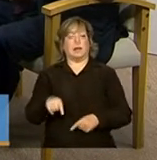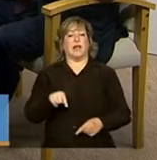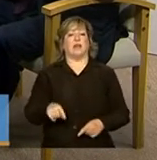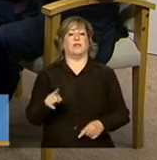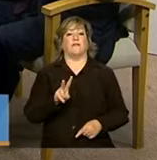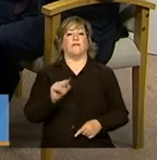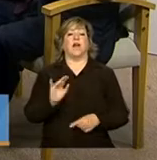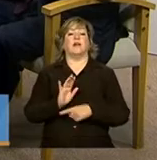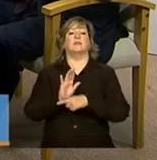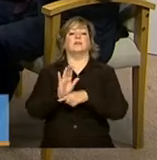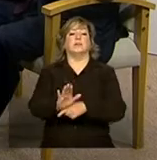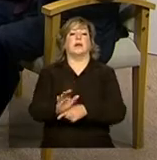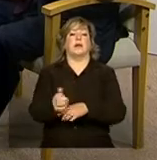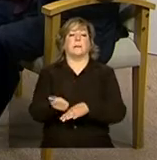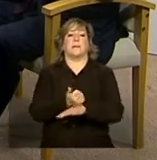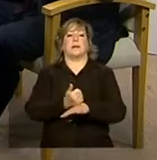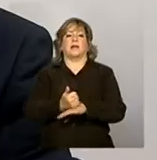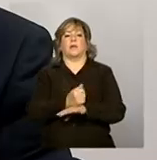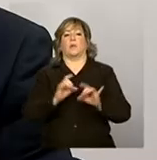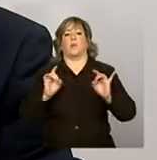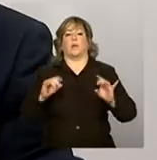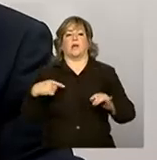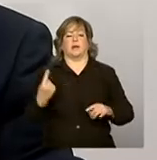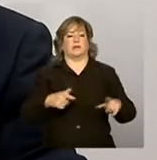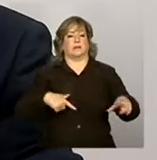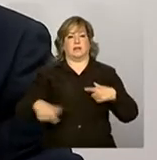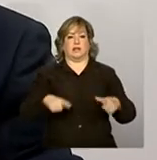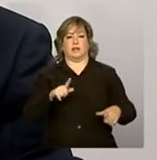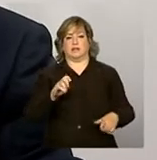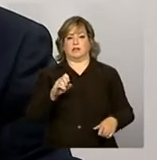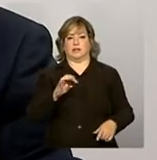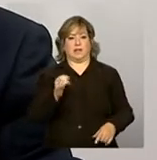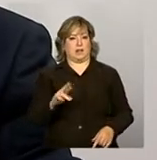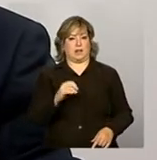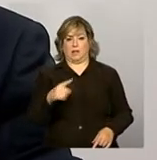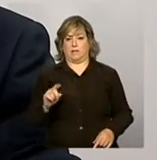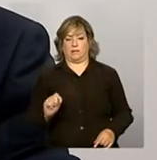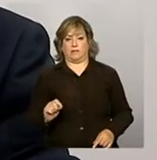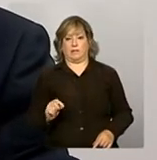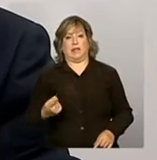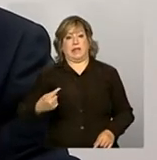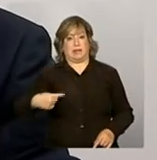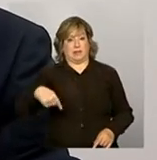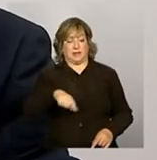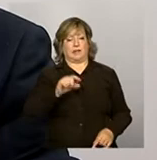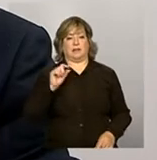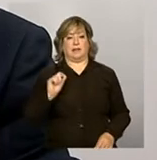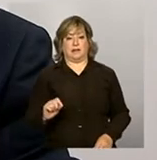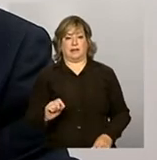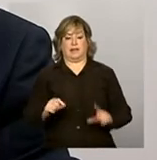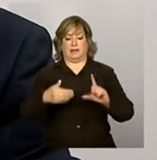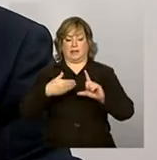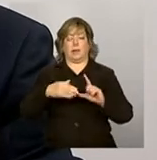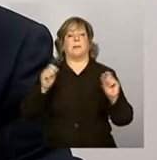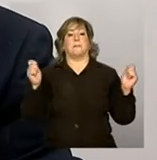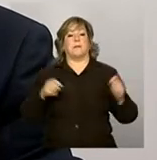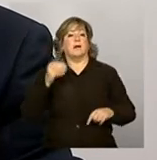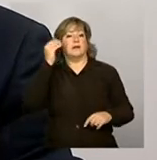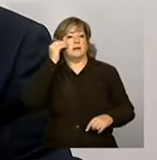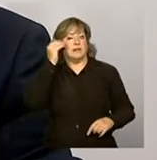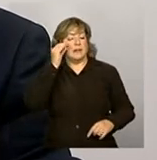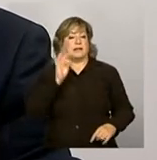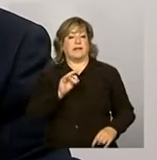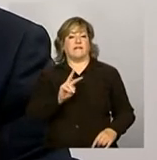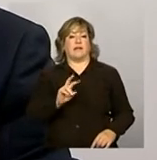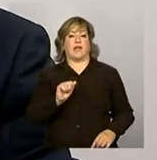para uma melhoria na qualidade da gestão. As teleconferências, elas podem ser assistidas por TV aberta e,